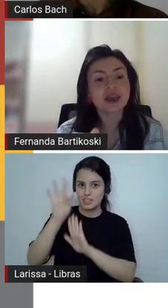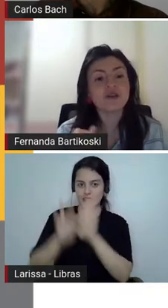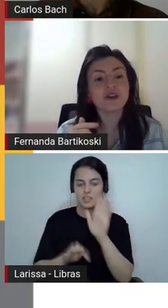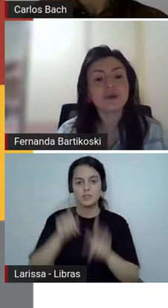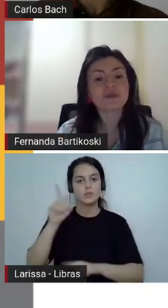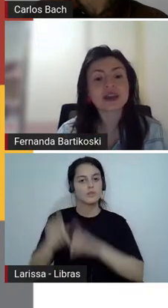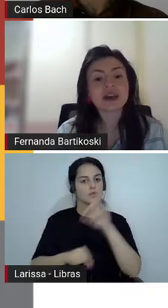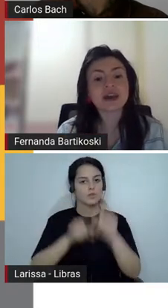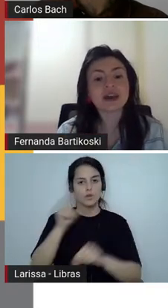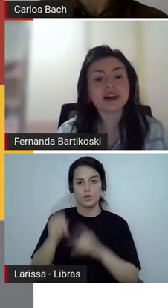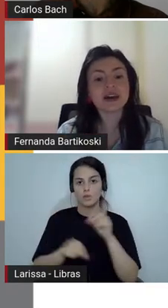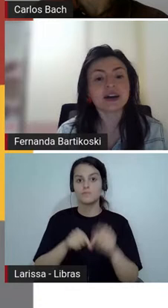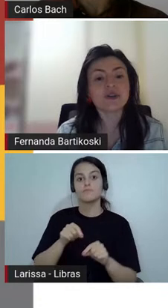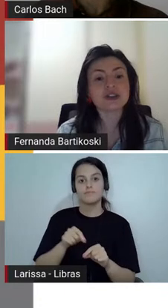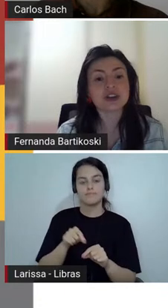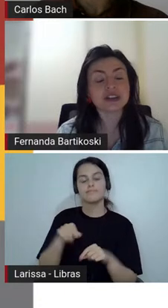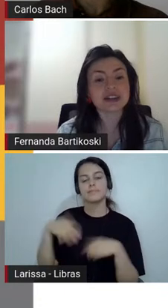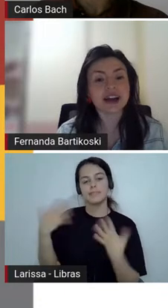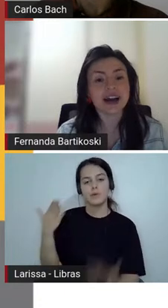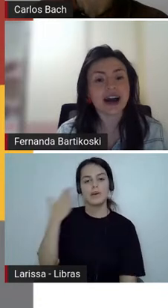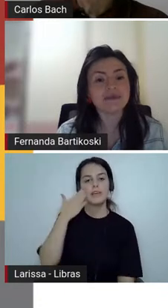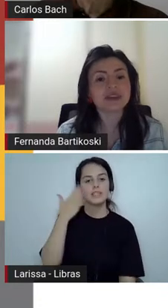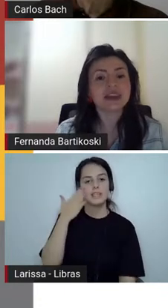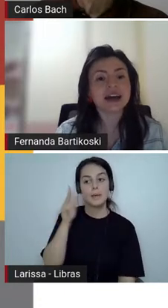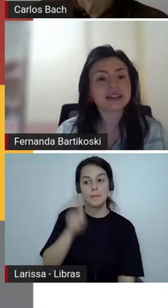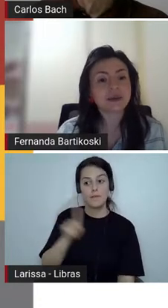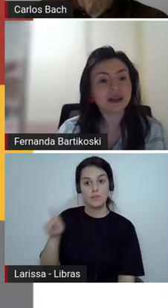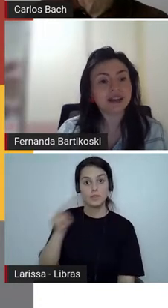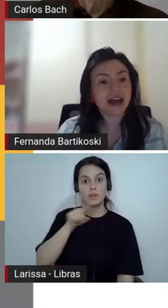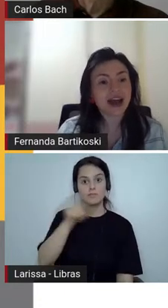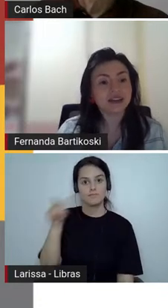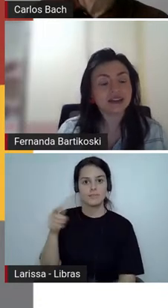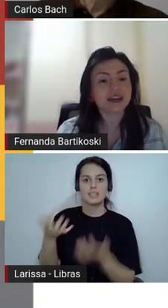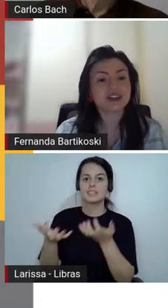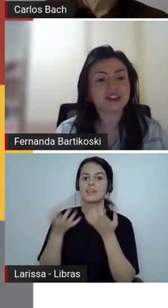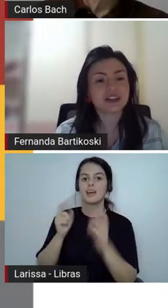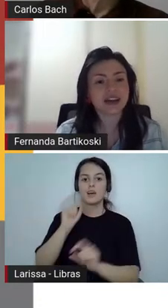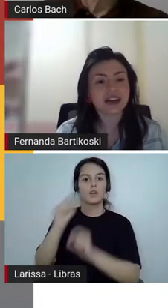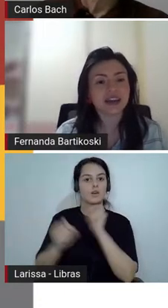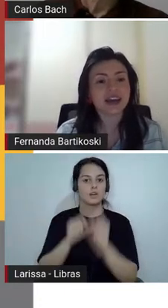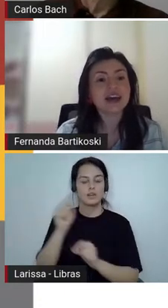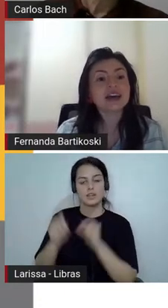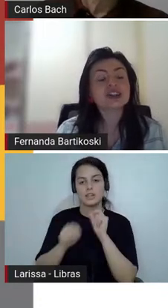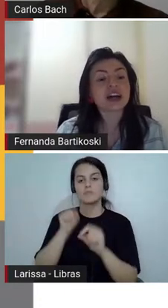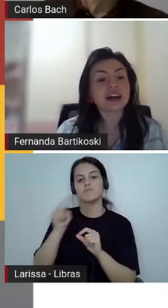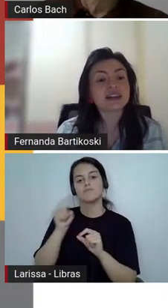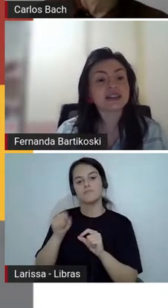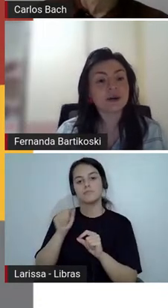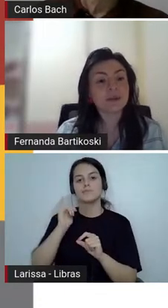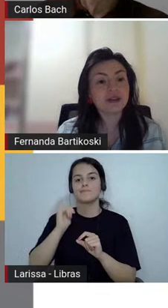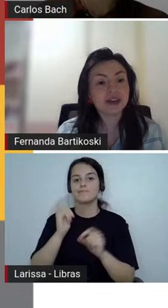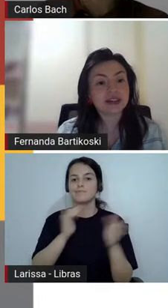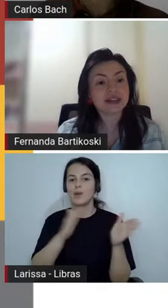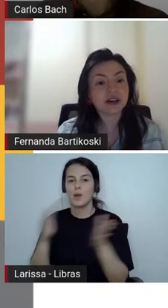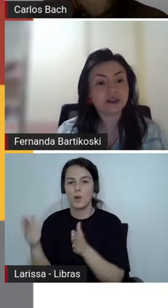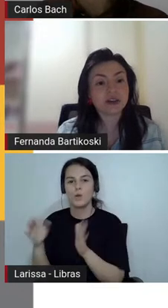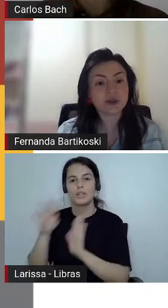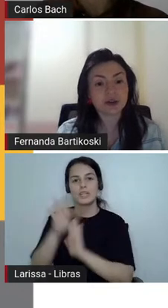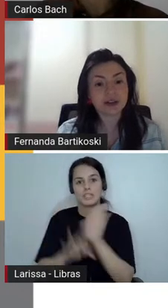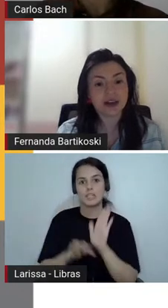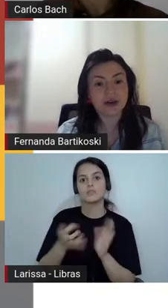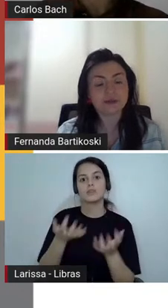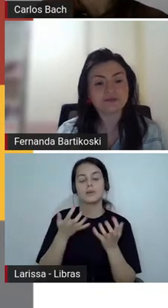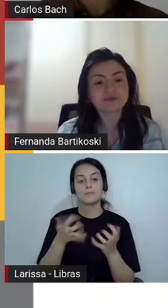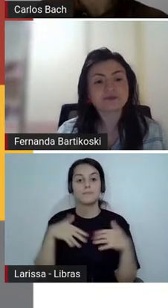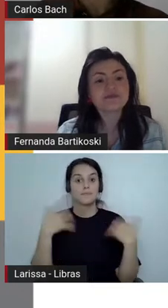aguardando, eu vou, eu vou só destacar que as habilidades que a gente tem aqui já estão previstas lá no